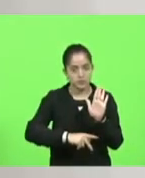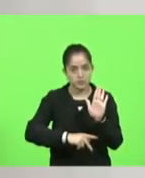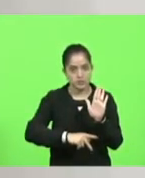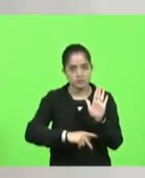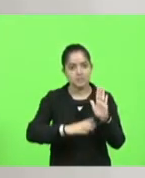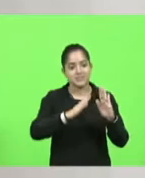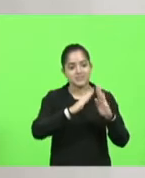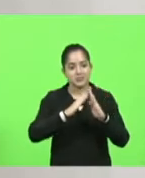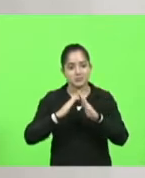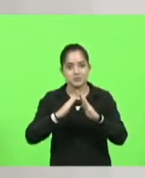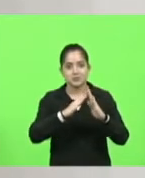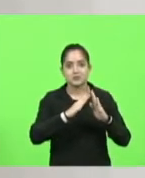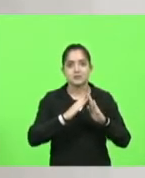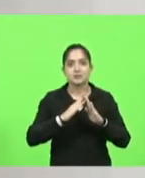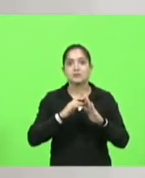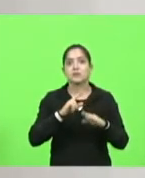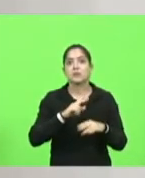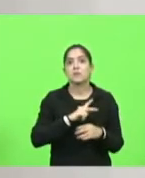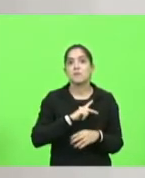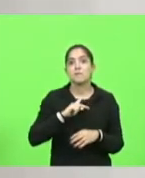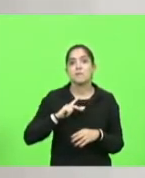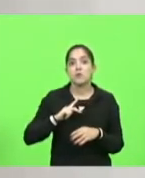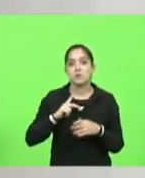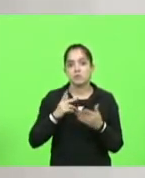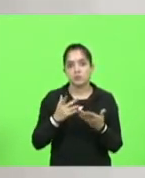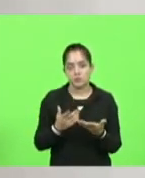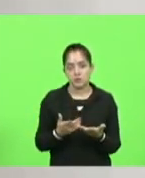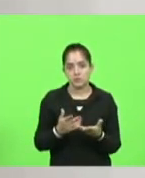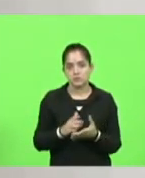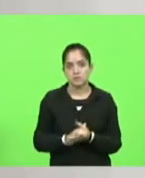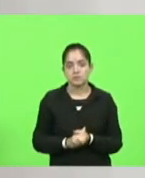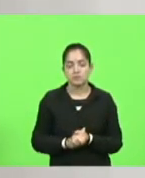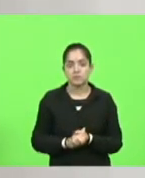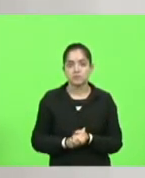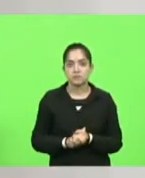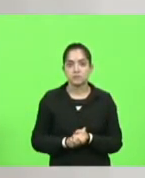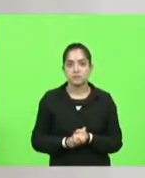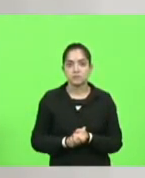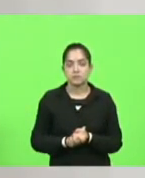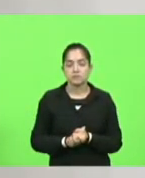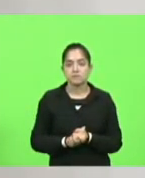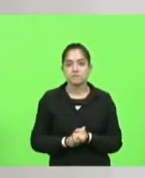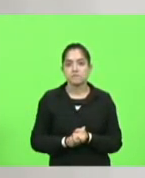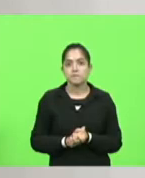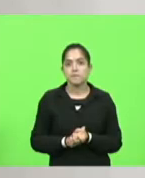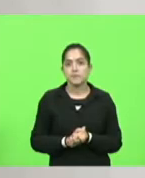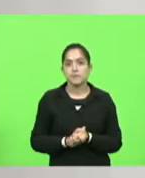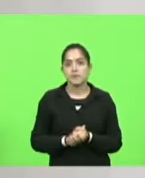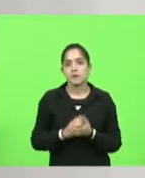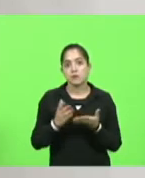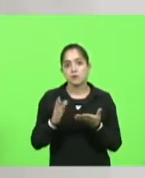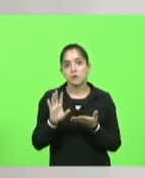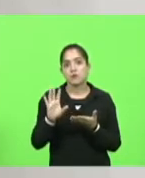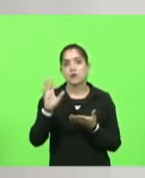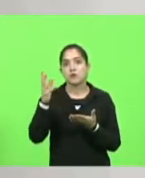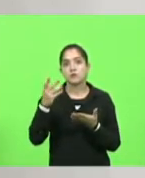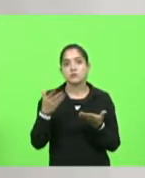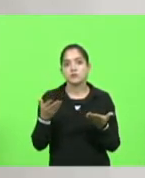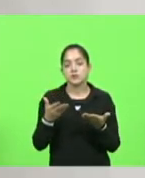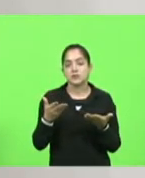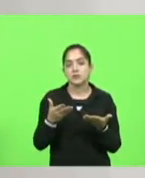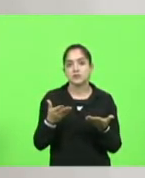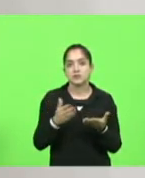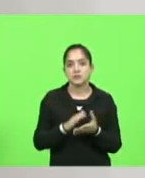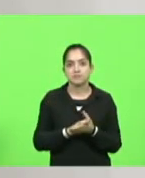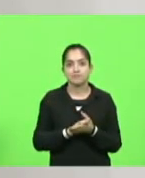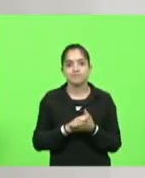habitação popular já concluo senhor presidente. Como é o que acontece necessidades como a gente